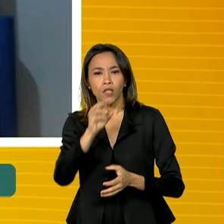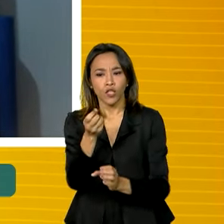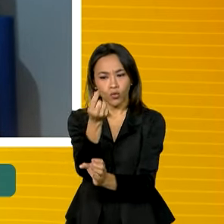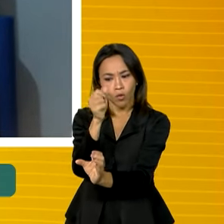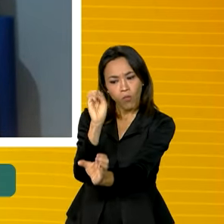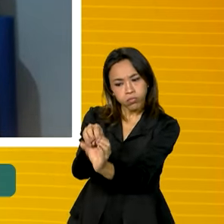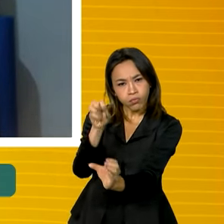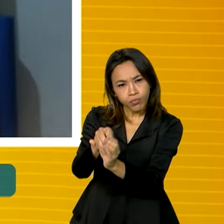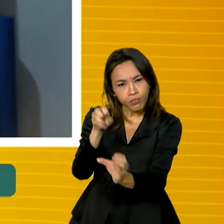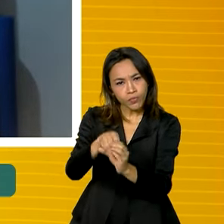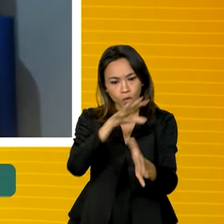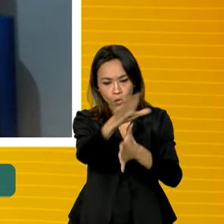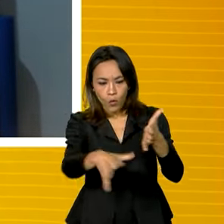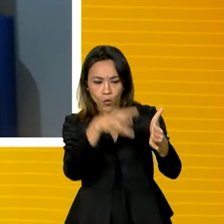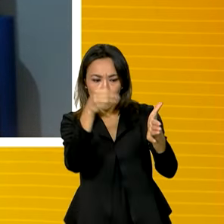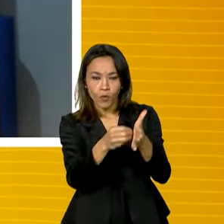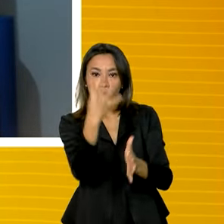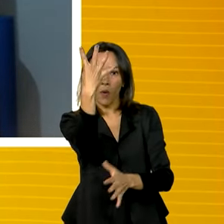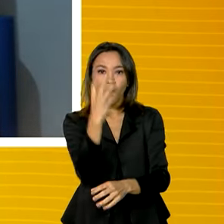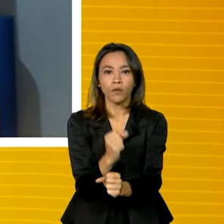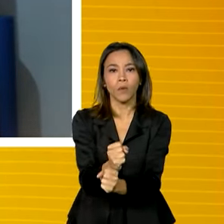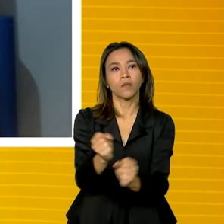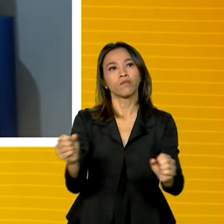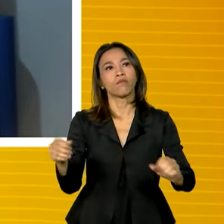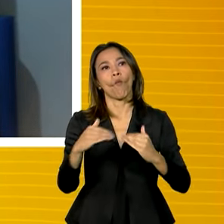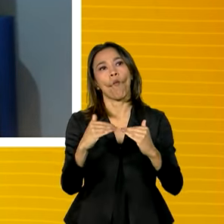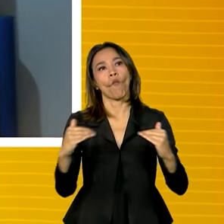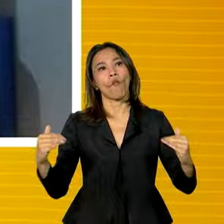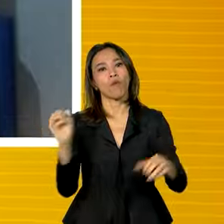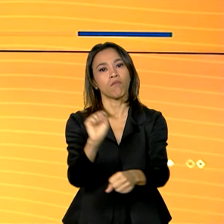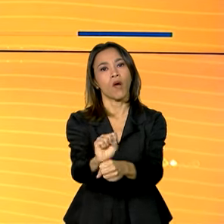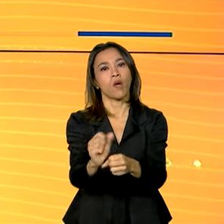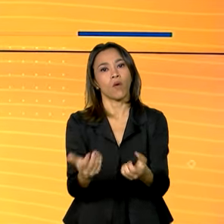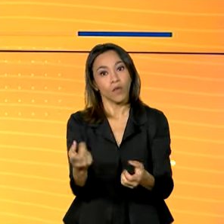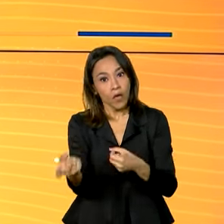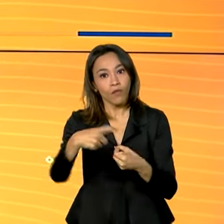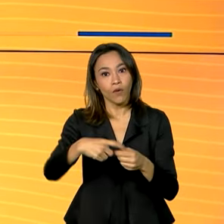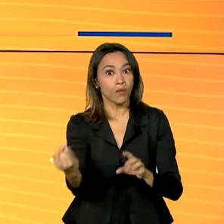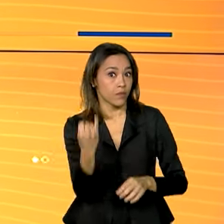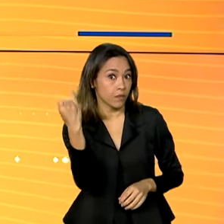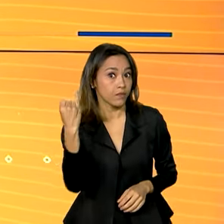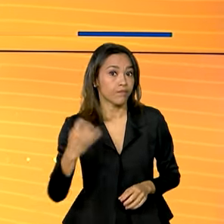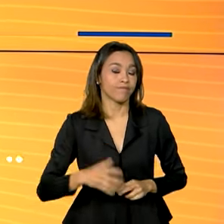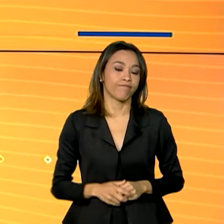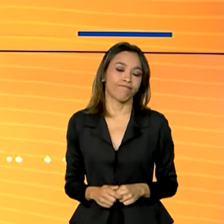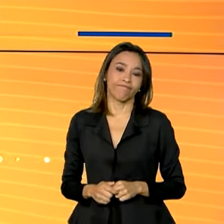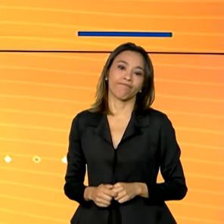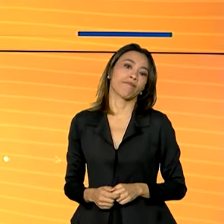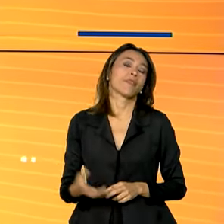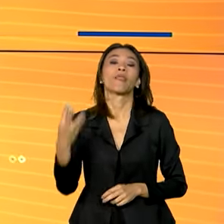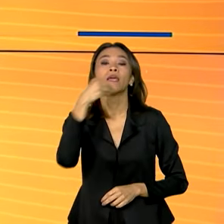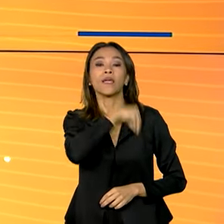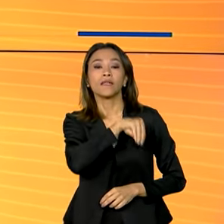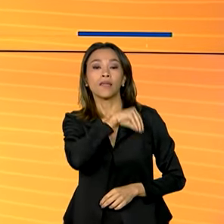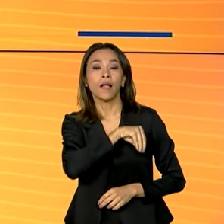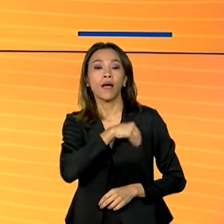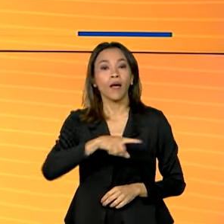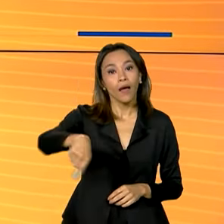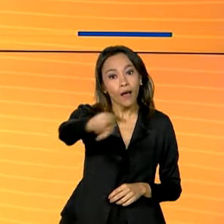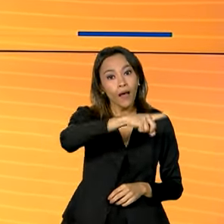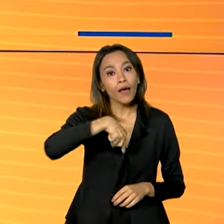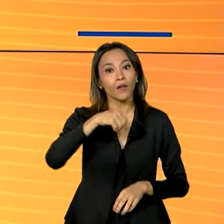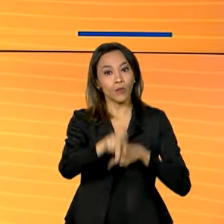quatro anos paralisado e, portanto, essa retomada é muito importante. E a renda média do trabalhador brasileiro